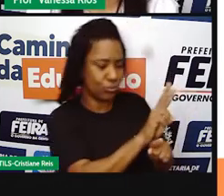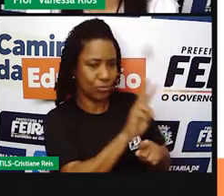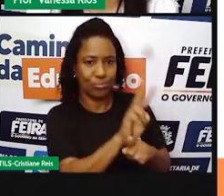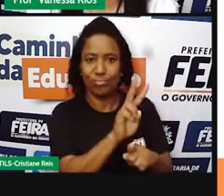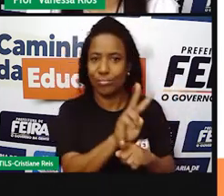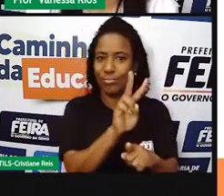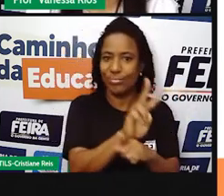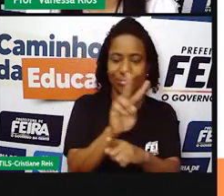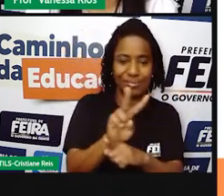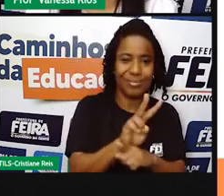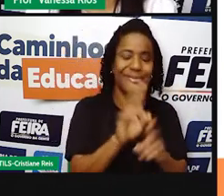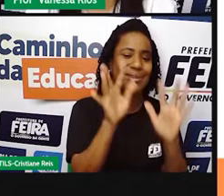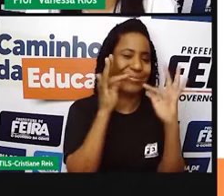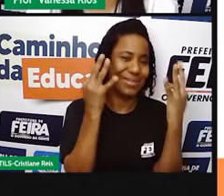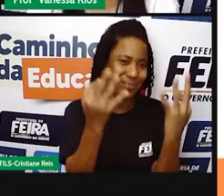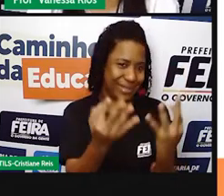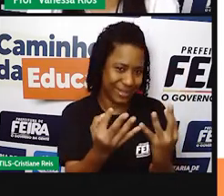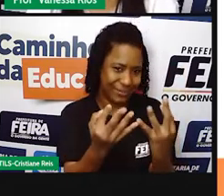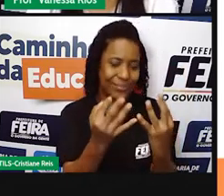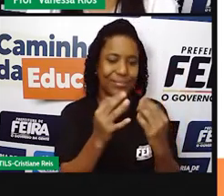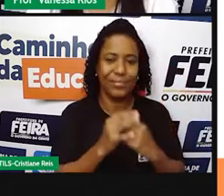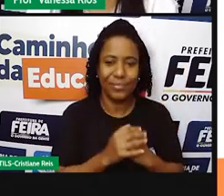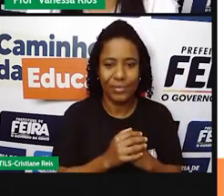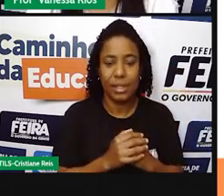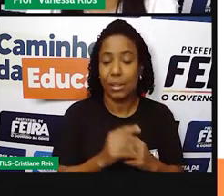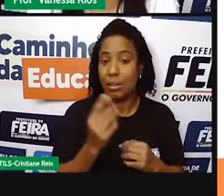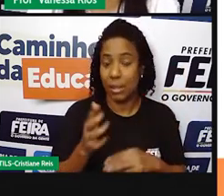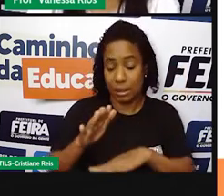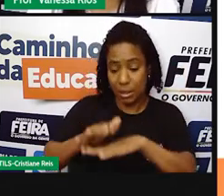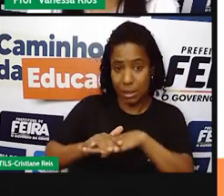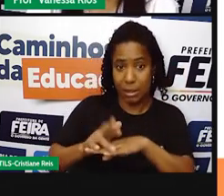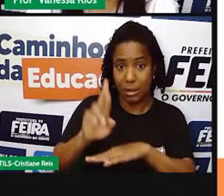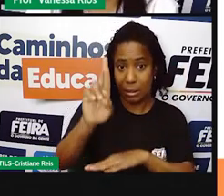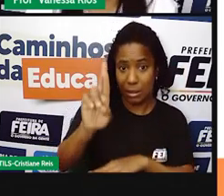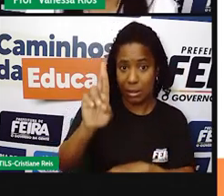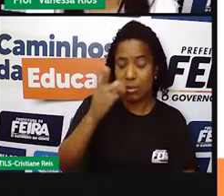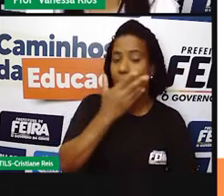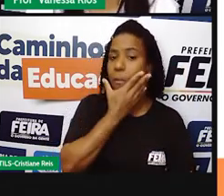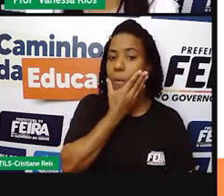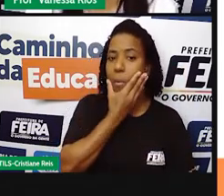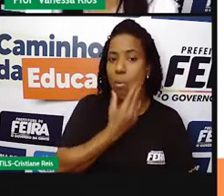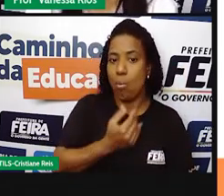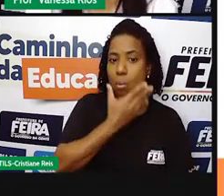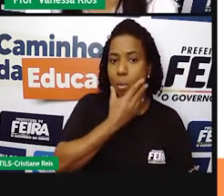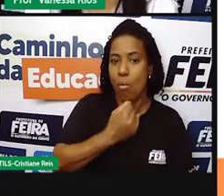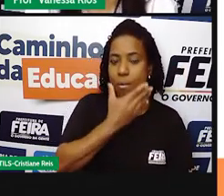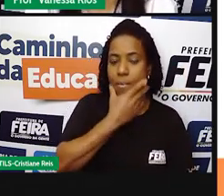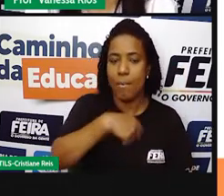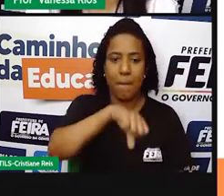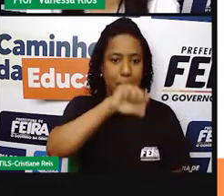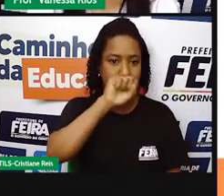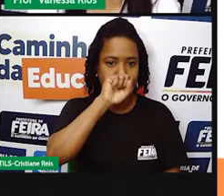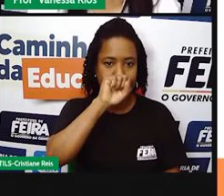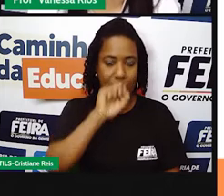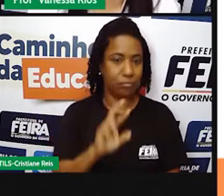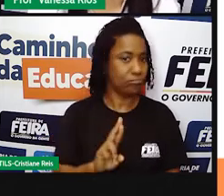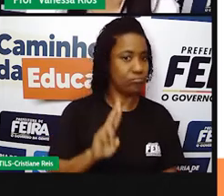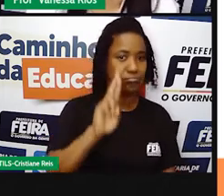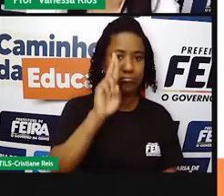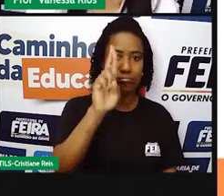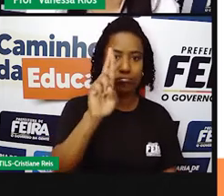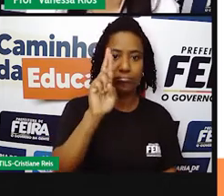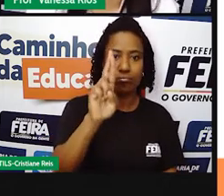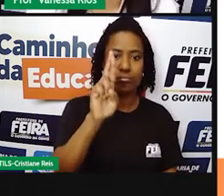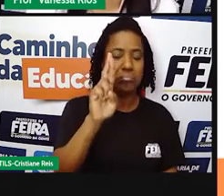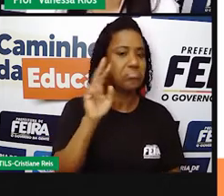o ser aí ou a pessoa daquele grupo com mais possibilidades